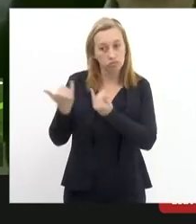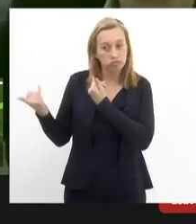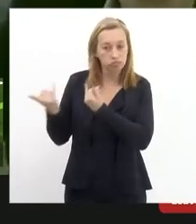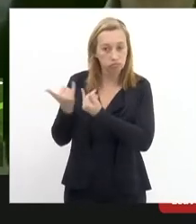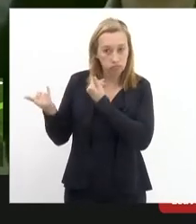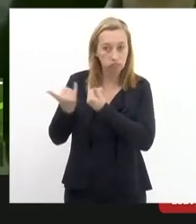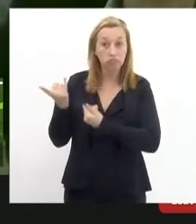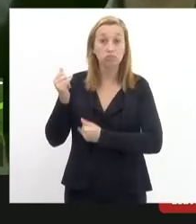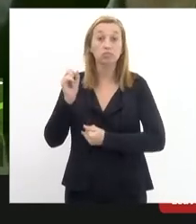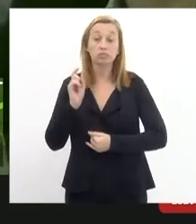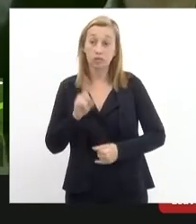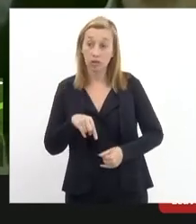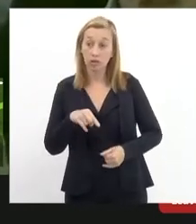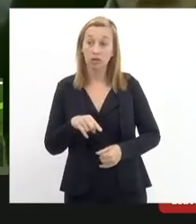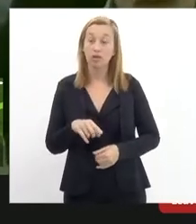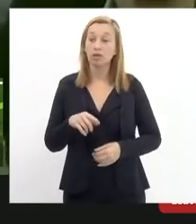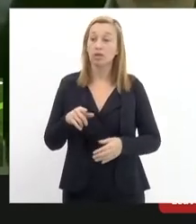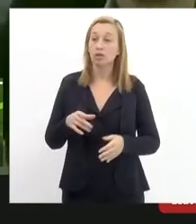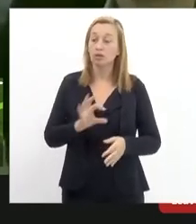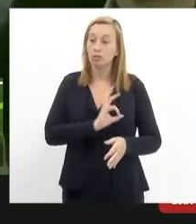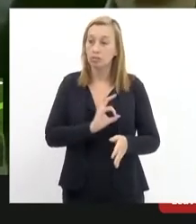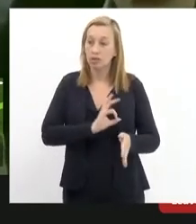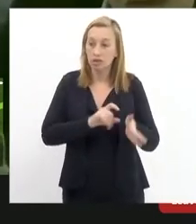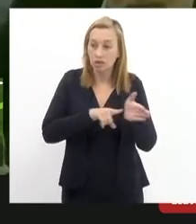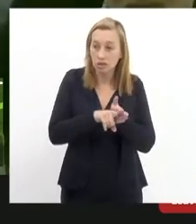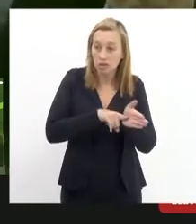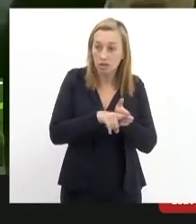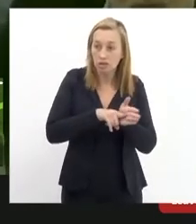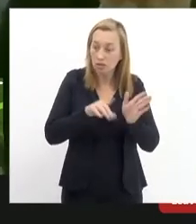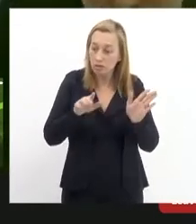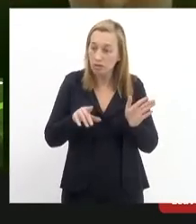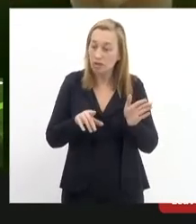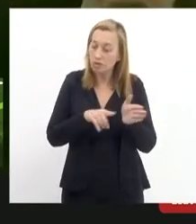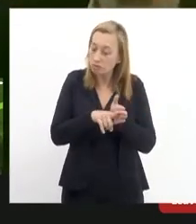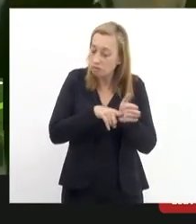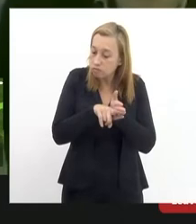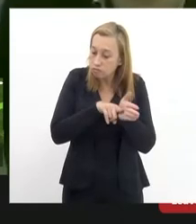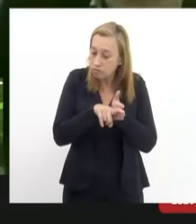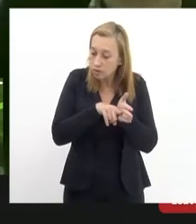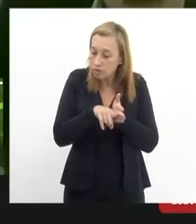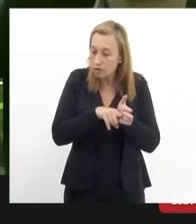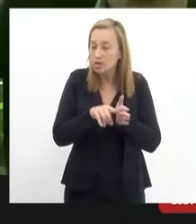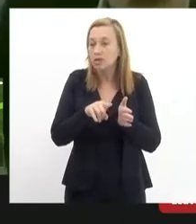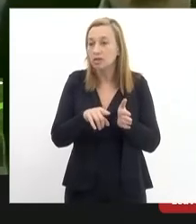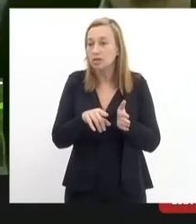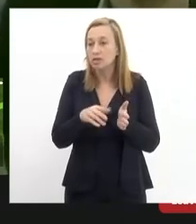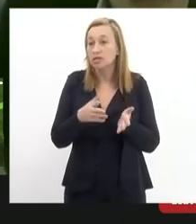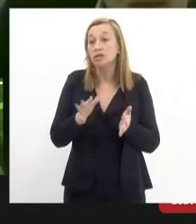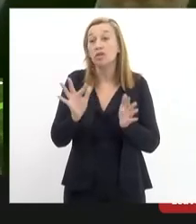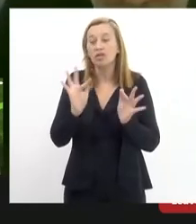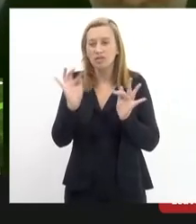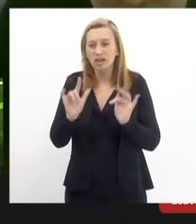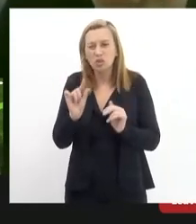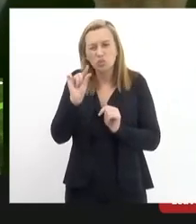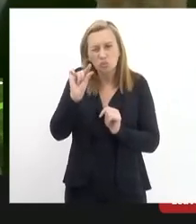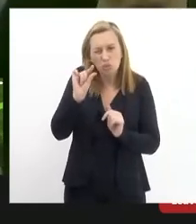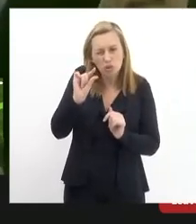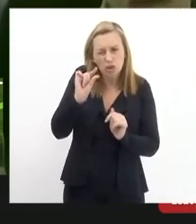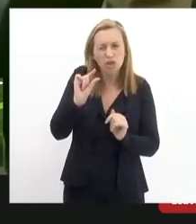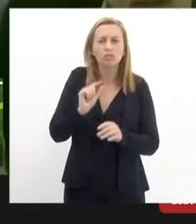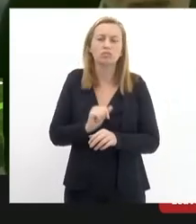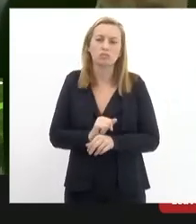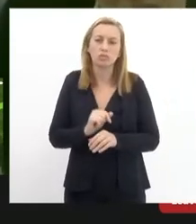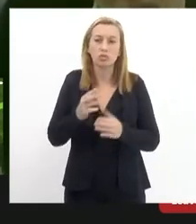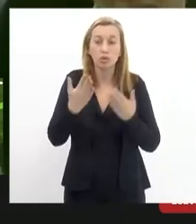o perito inicialmente ele havia se manifestado razoavelmente satisfeito com que havia sido